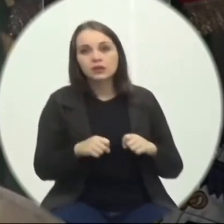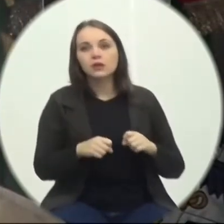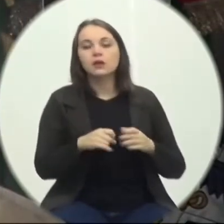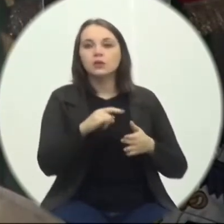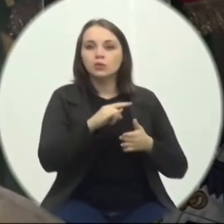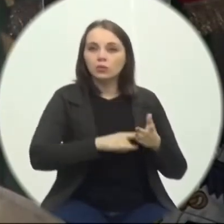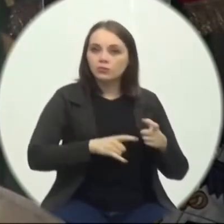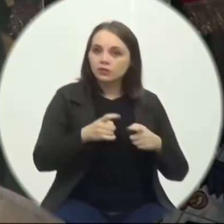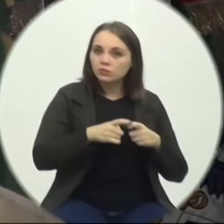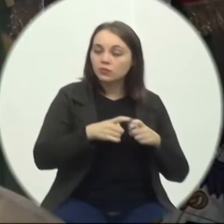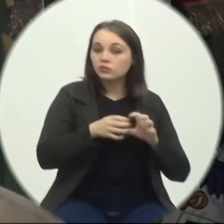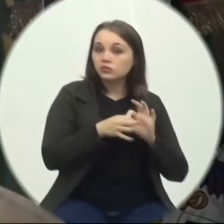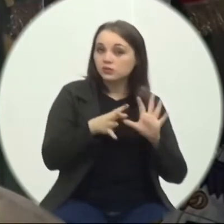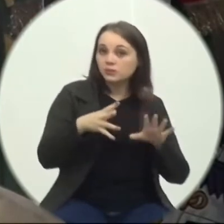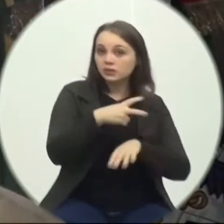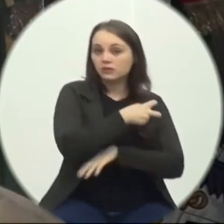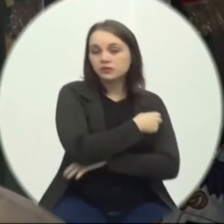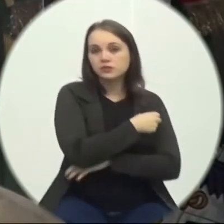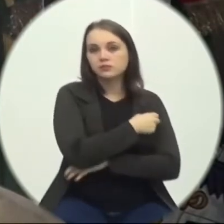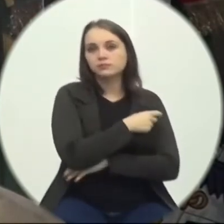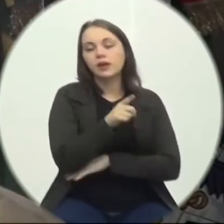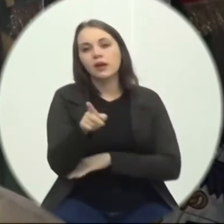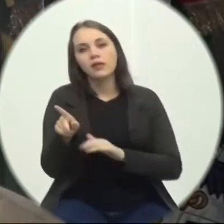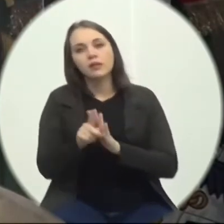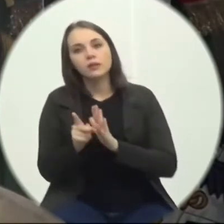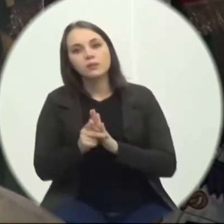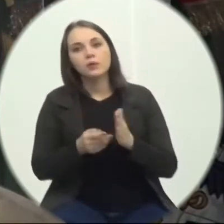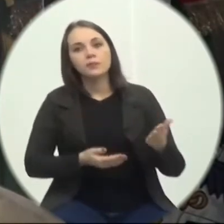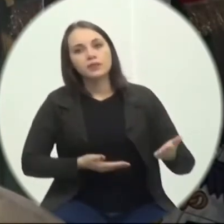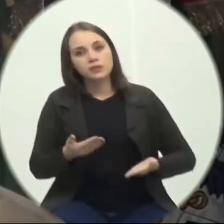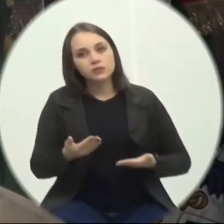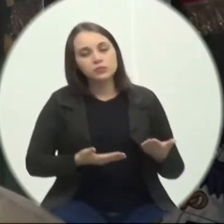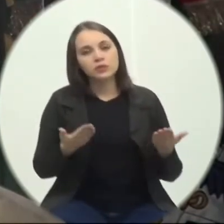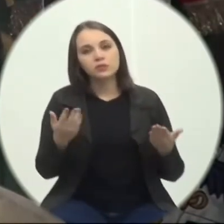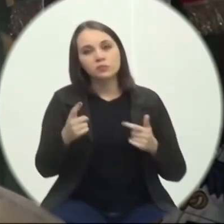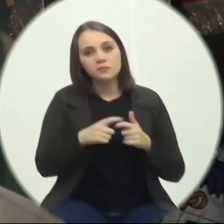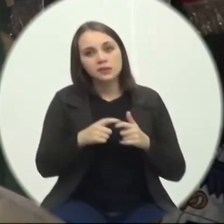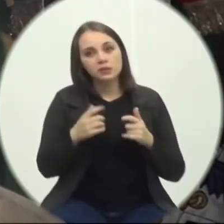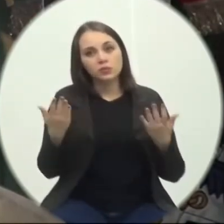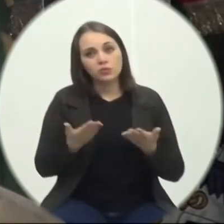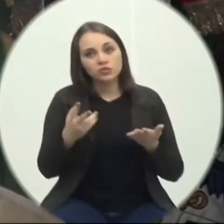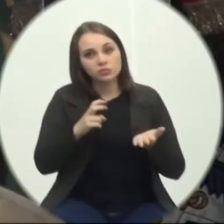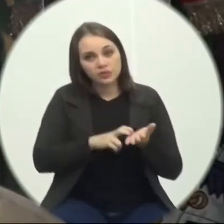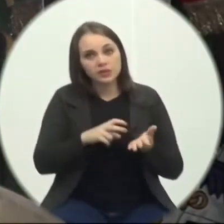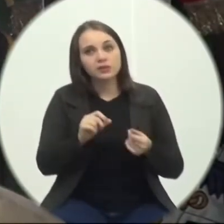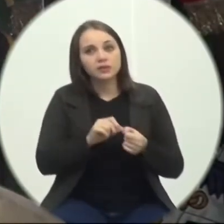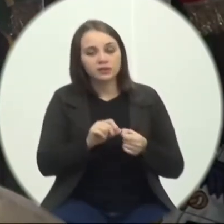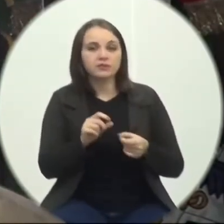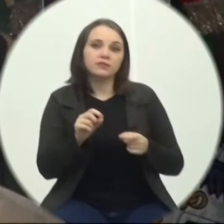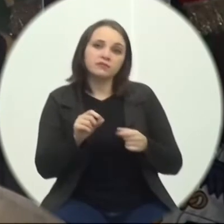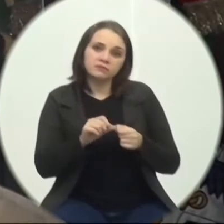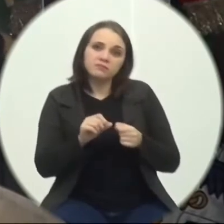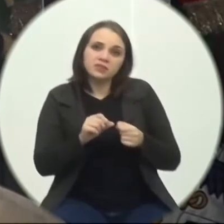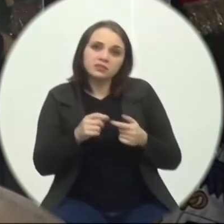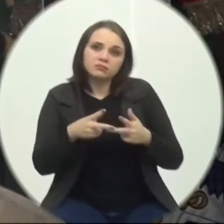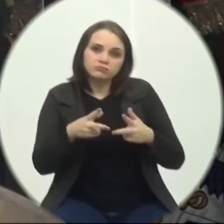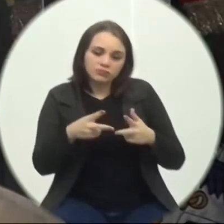autorização Ela na própria consulta Que teve hoje de manhã Poderia ter feito isso Teria feito a vacina Sem maiores problemas